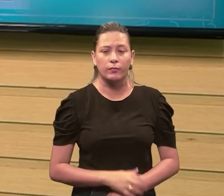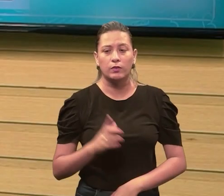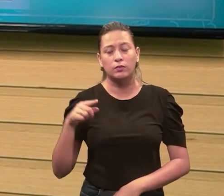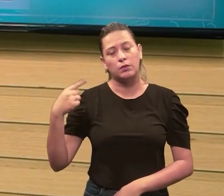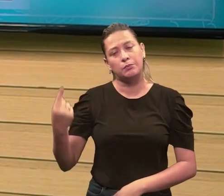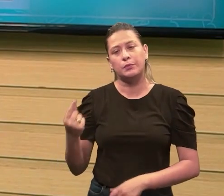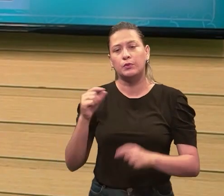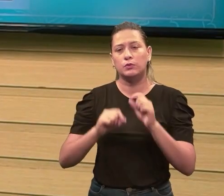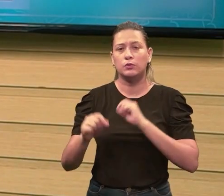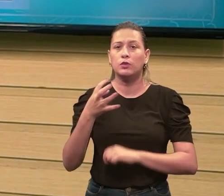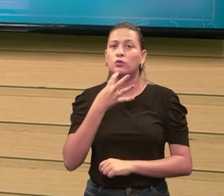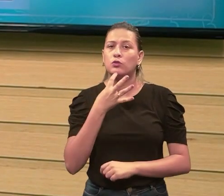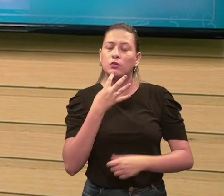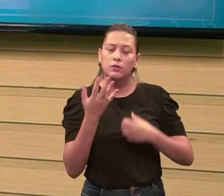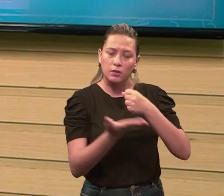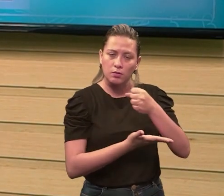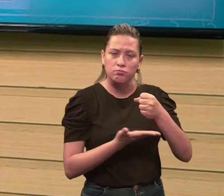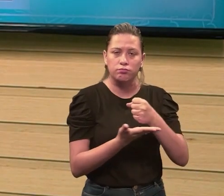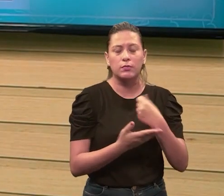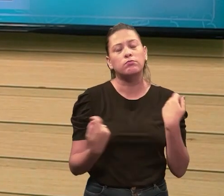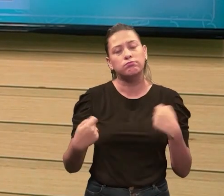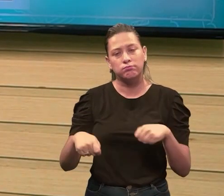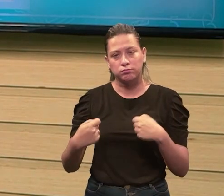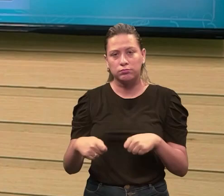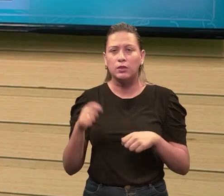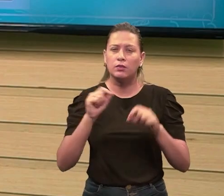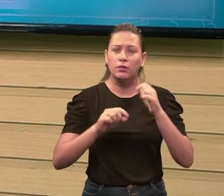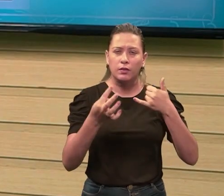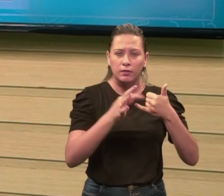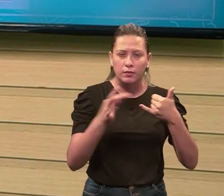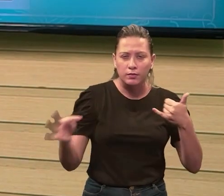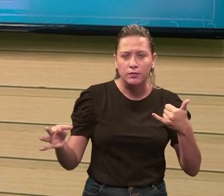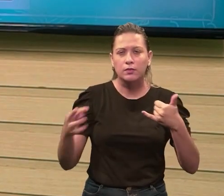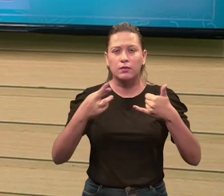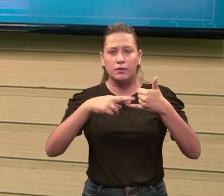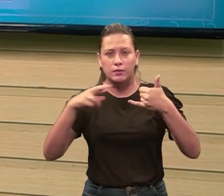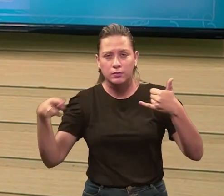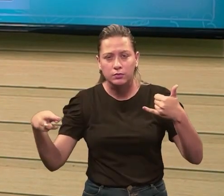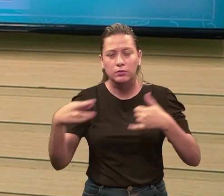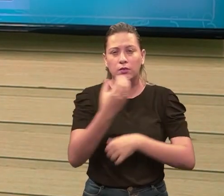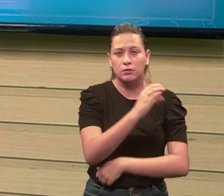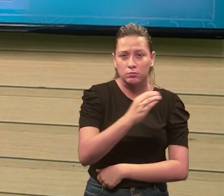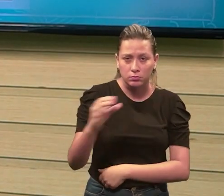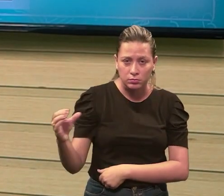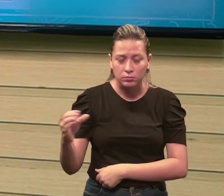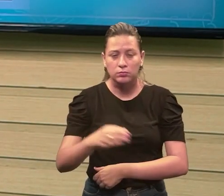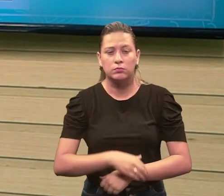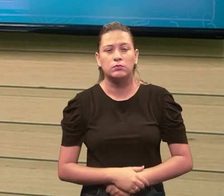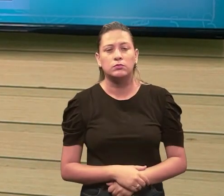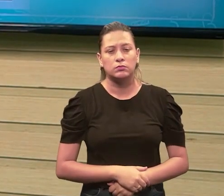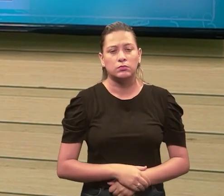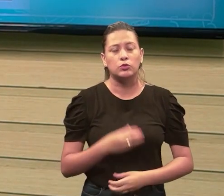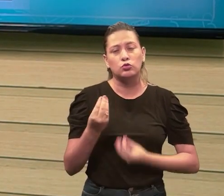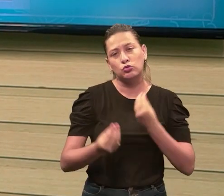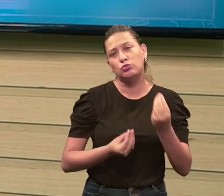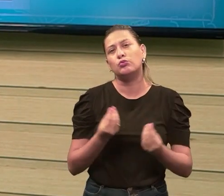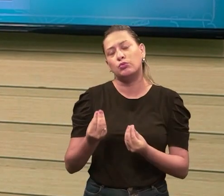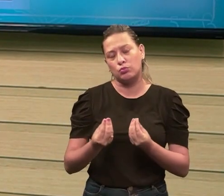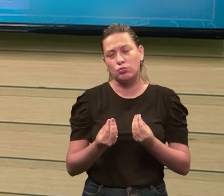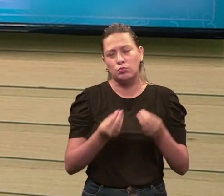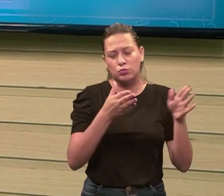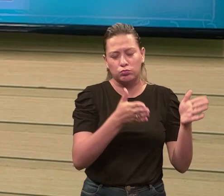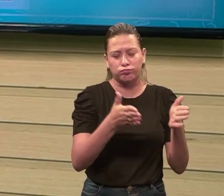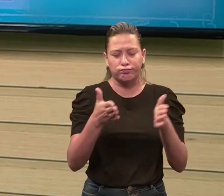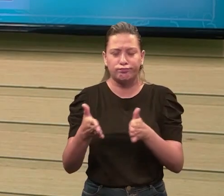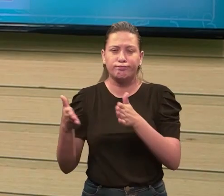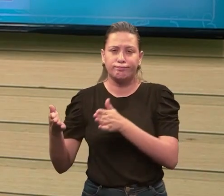após a gente conhecer esses pilares necessários, né, que é a tensão, a resistência, corrente, como funciona cada